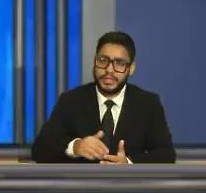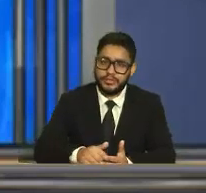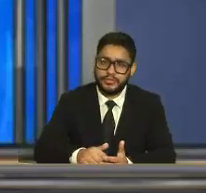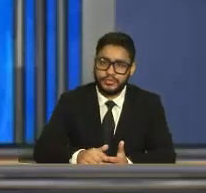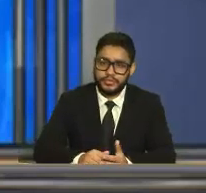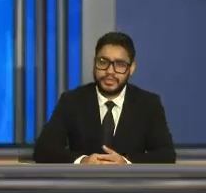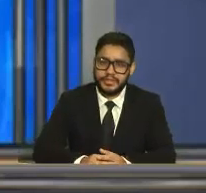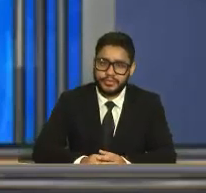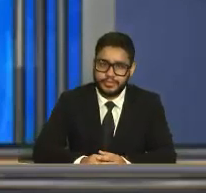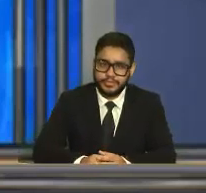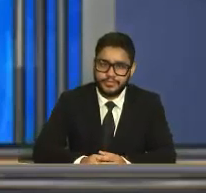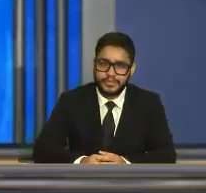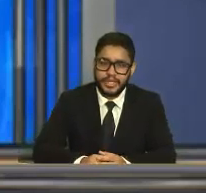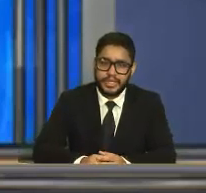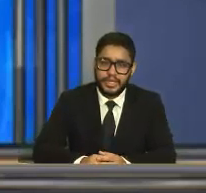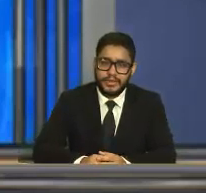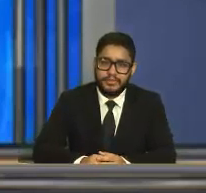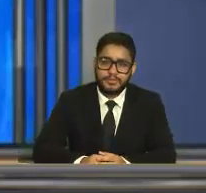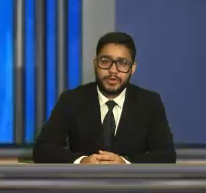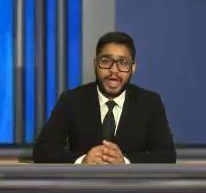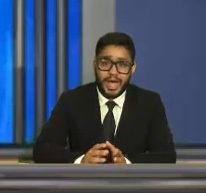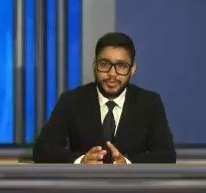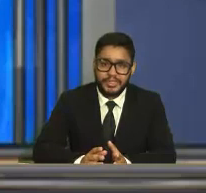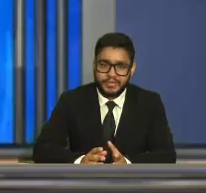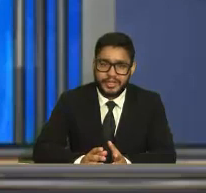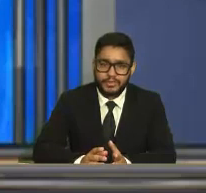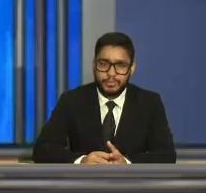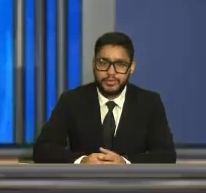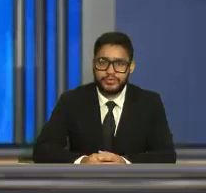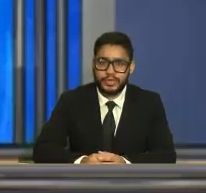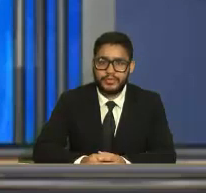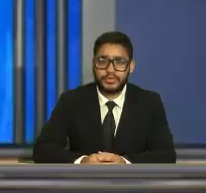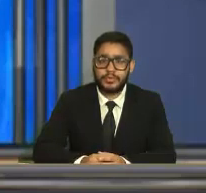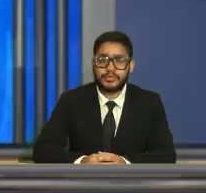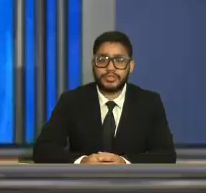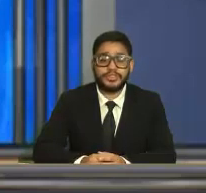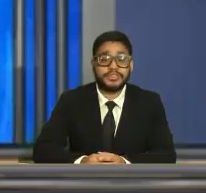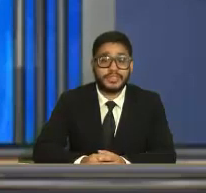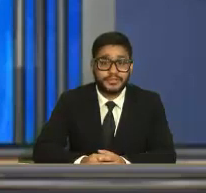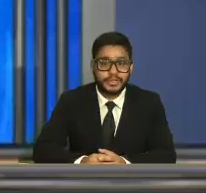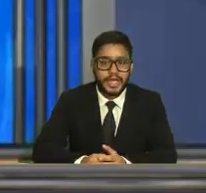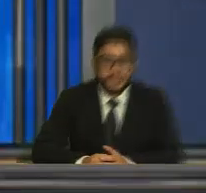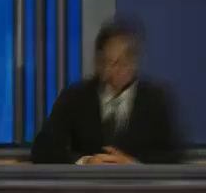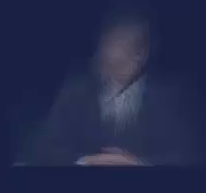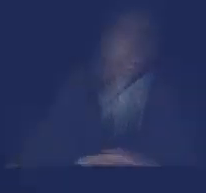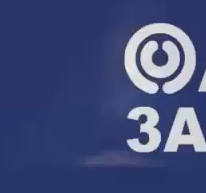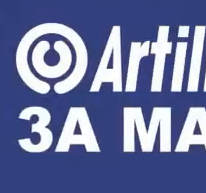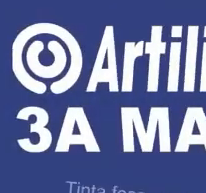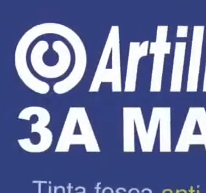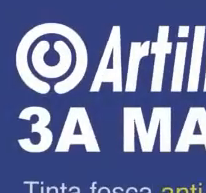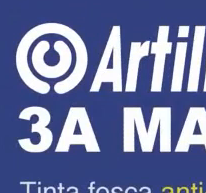e no futuro. Finalizou. Vamos para um rápido intervalo com apoio cultural e voltamos com as notícias nacionais.